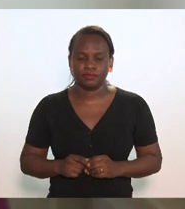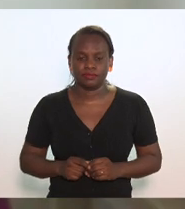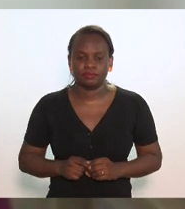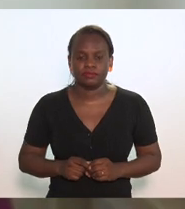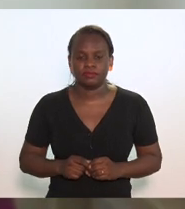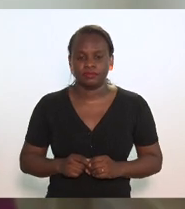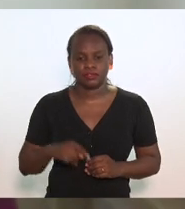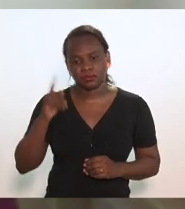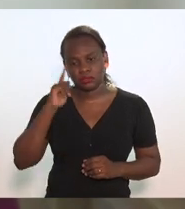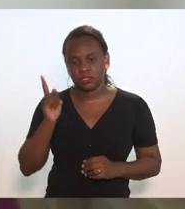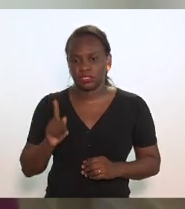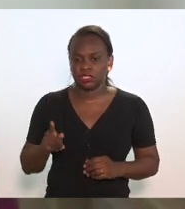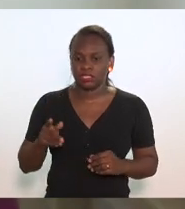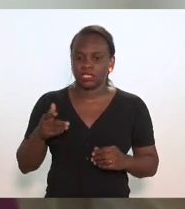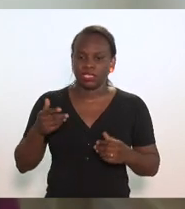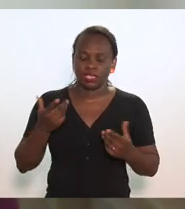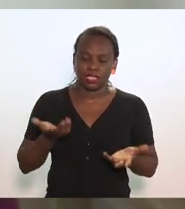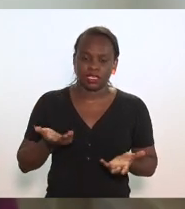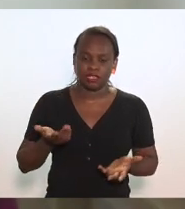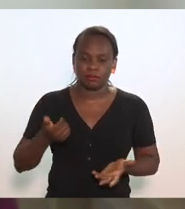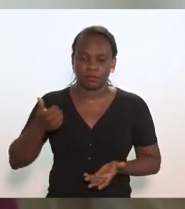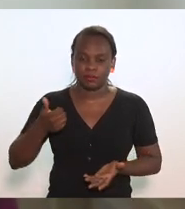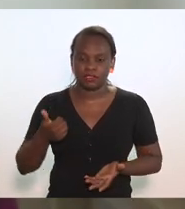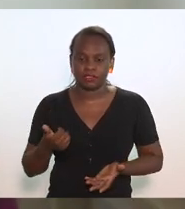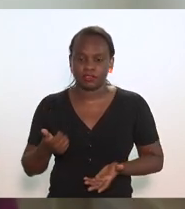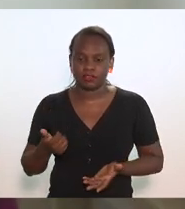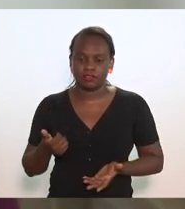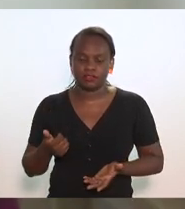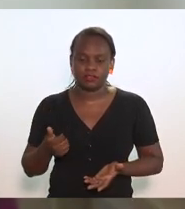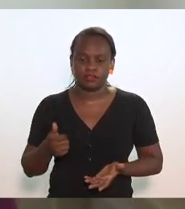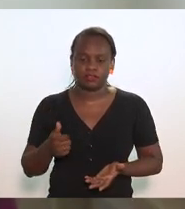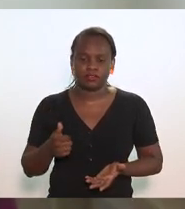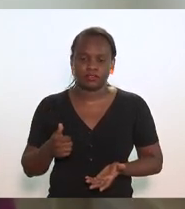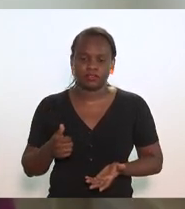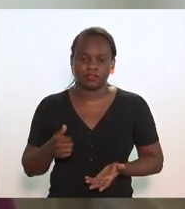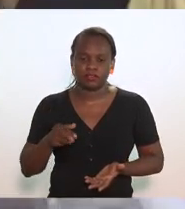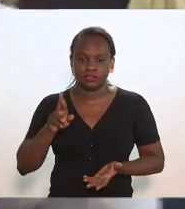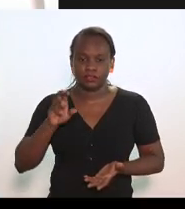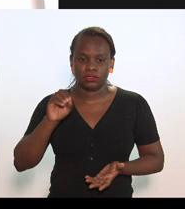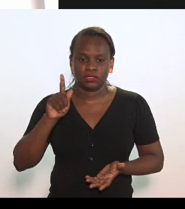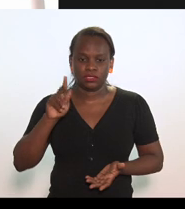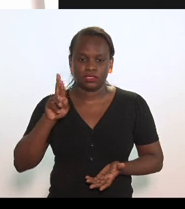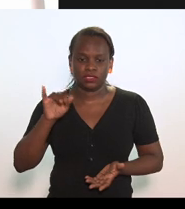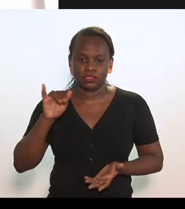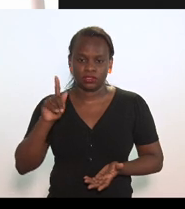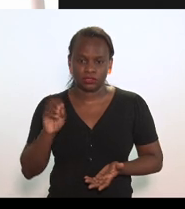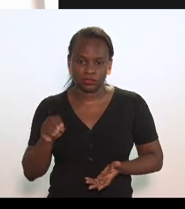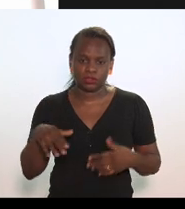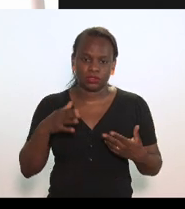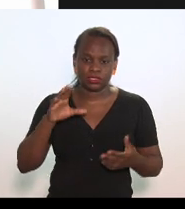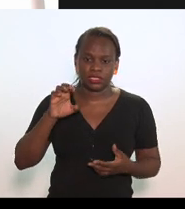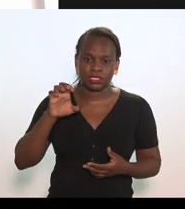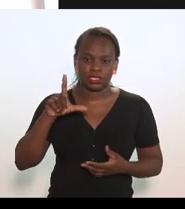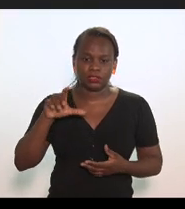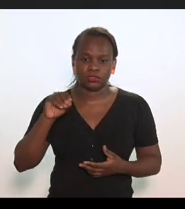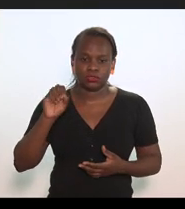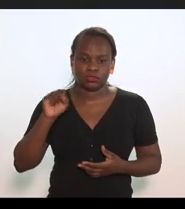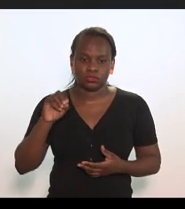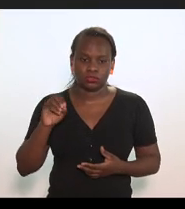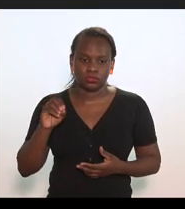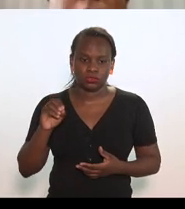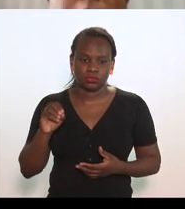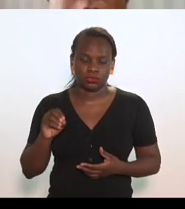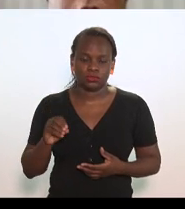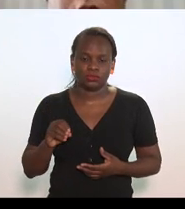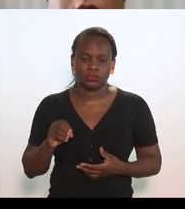Não sei se é quem vai fazer uso, é o Rodrigo Matos. Celso Matos ou Rodrigo Barreto? Celso